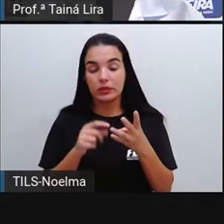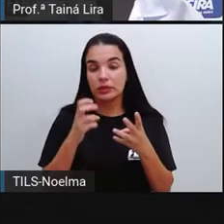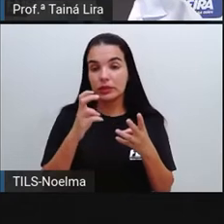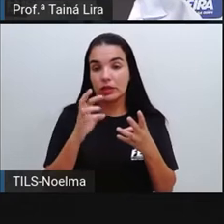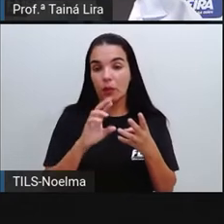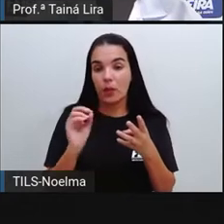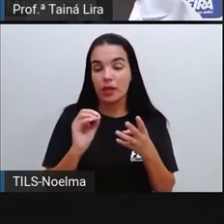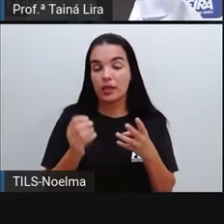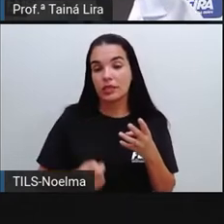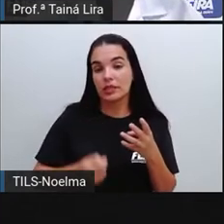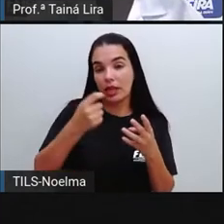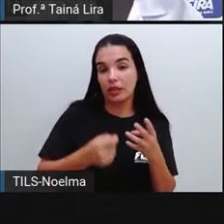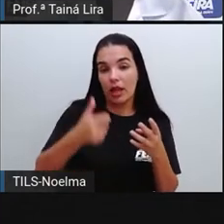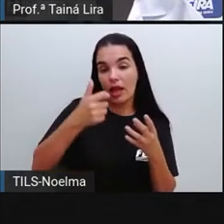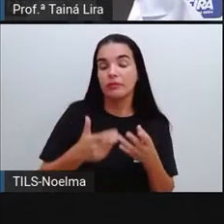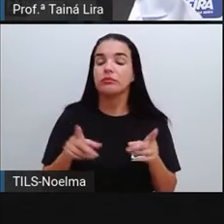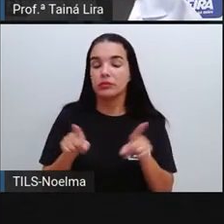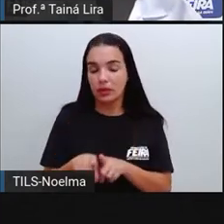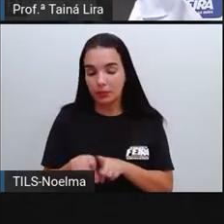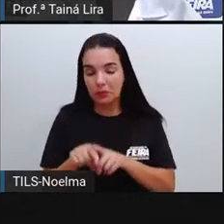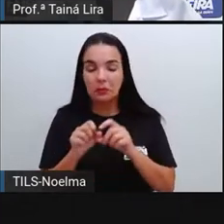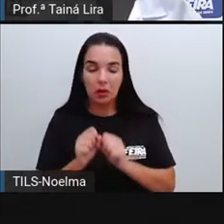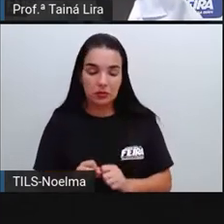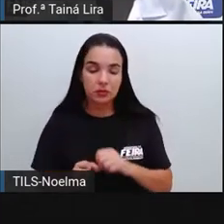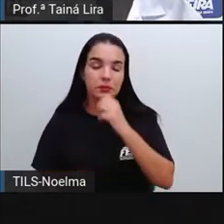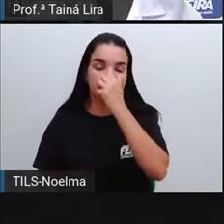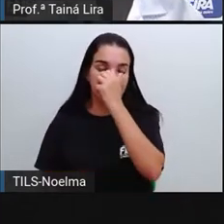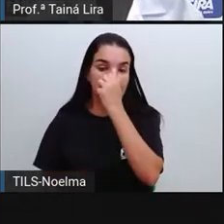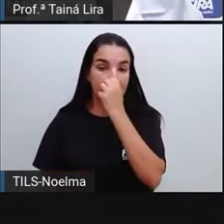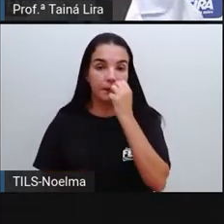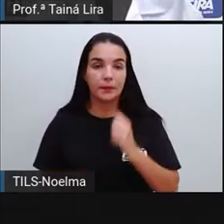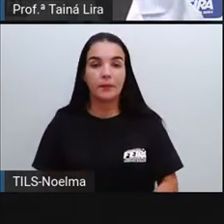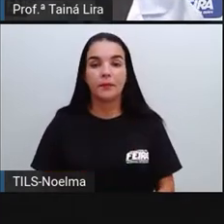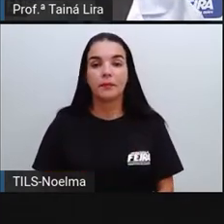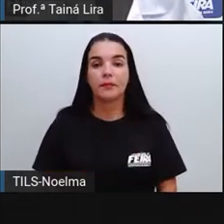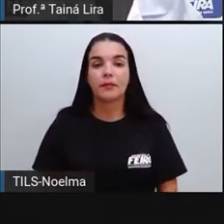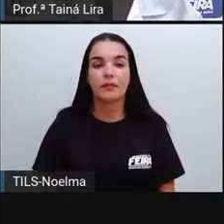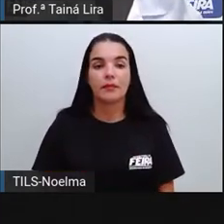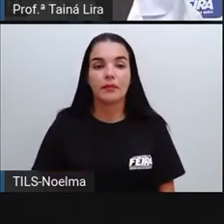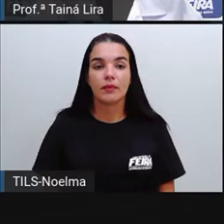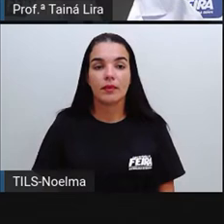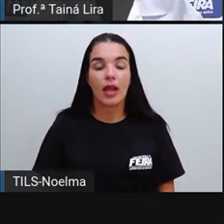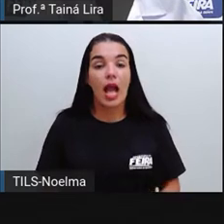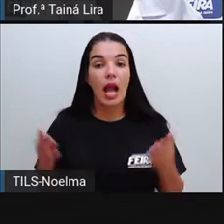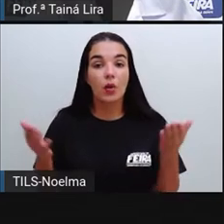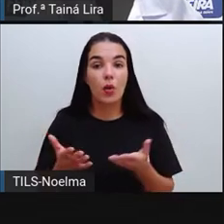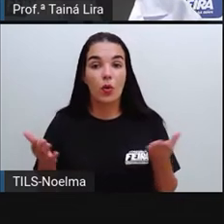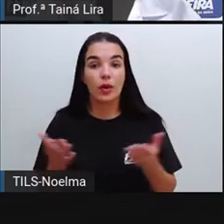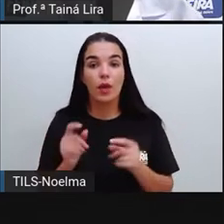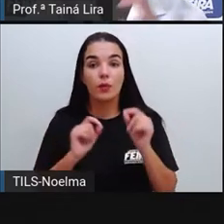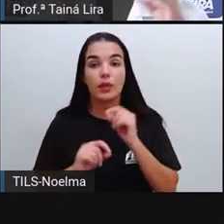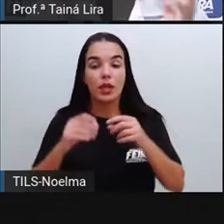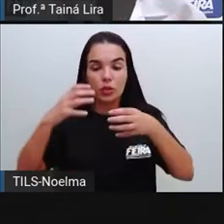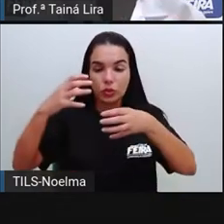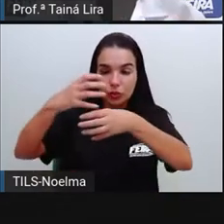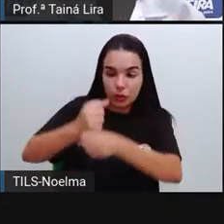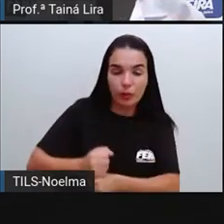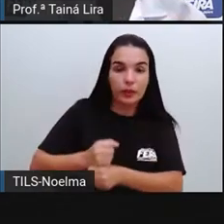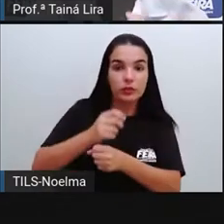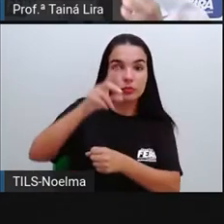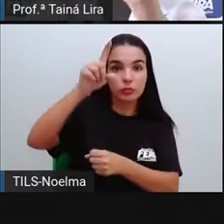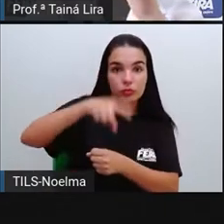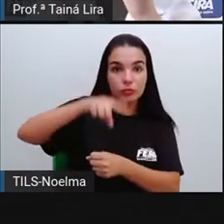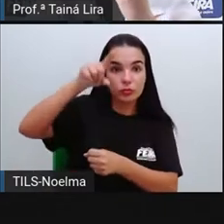também da gente formar esses valores, tá? Mas quando eu junto, Pro, tudo isso aí,